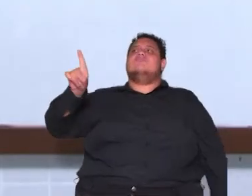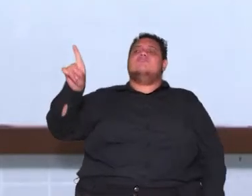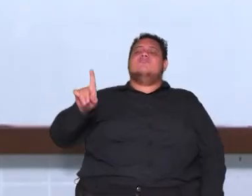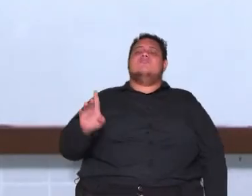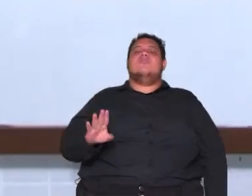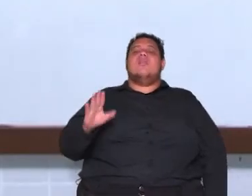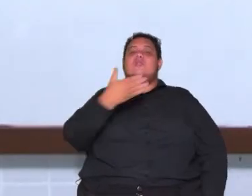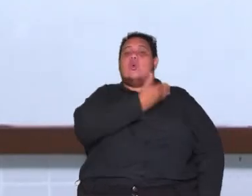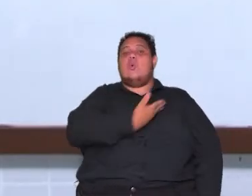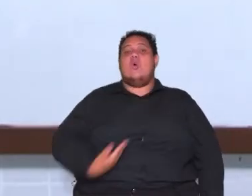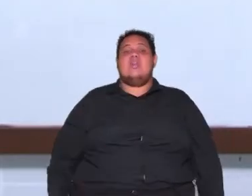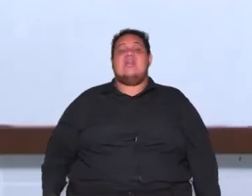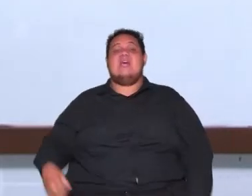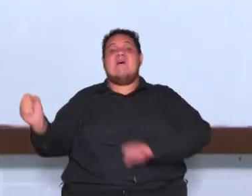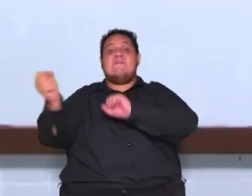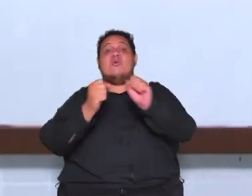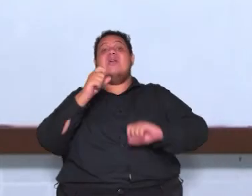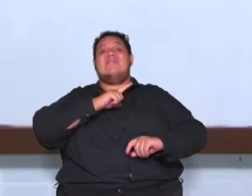sendo governados